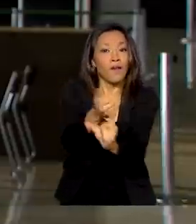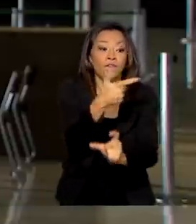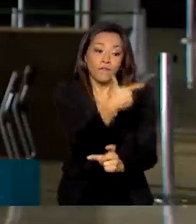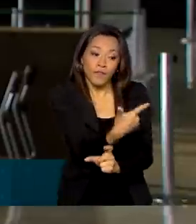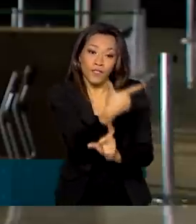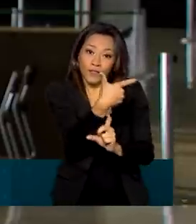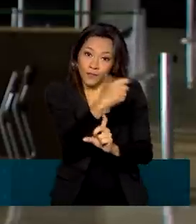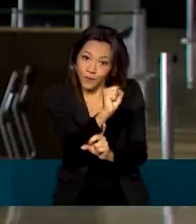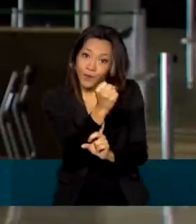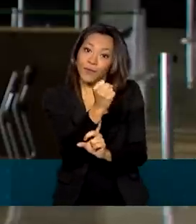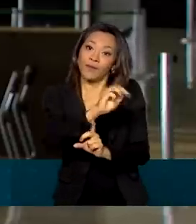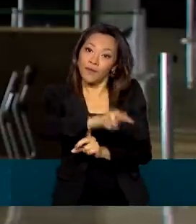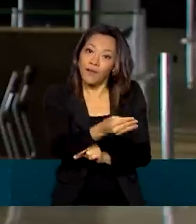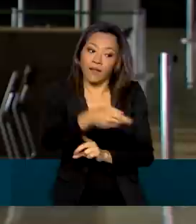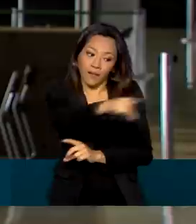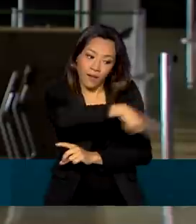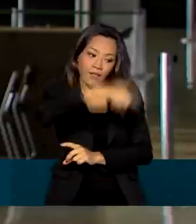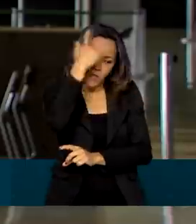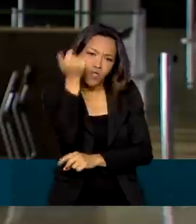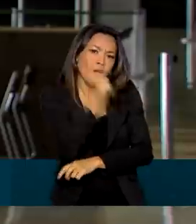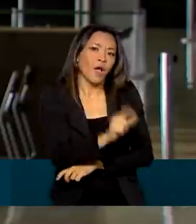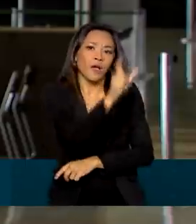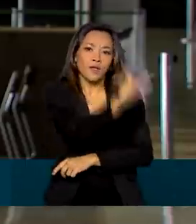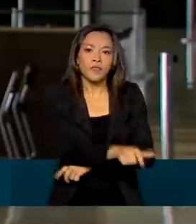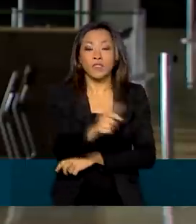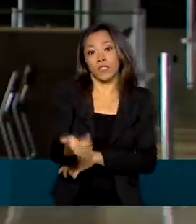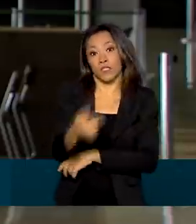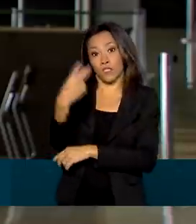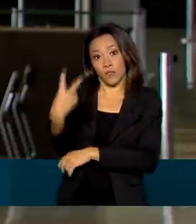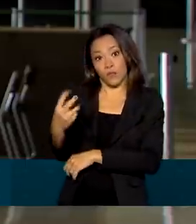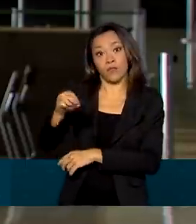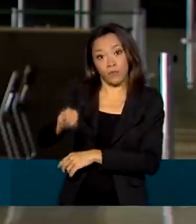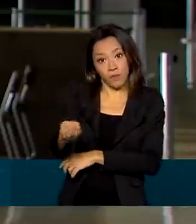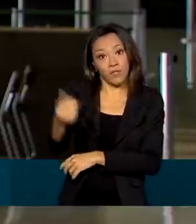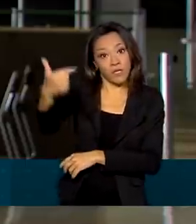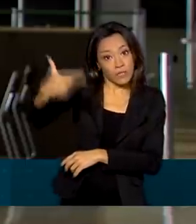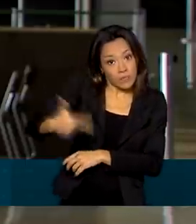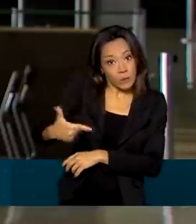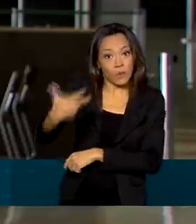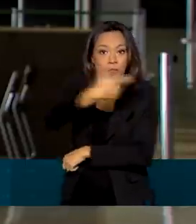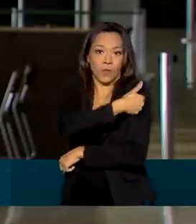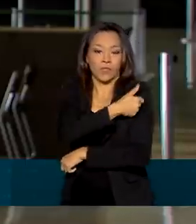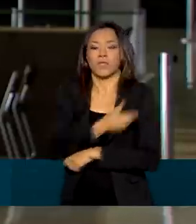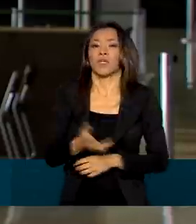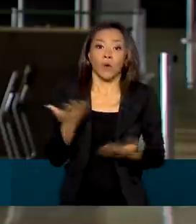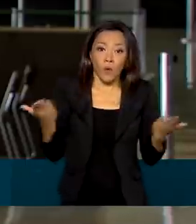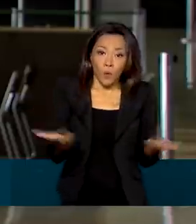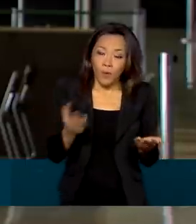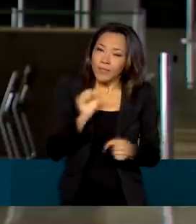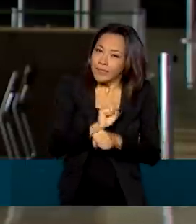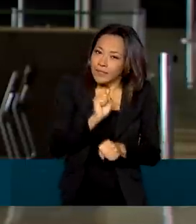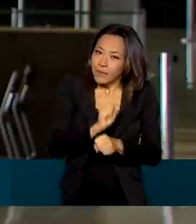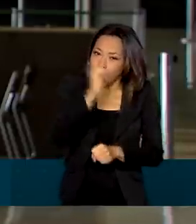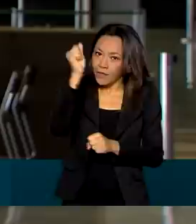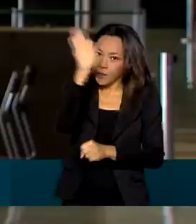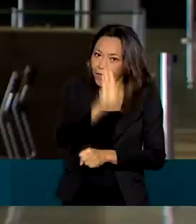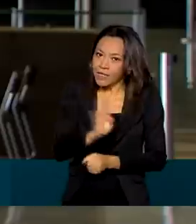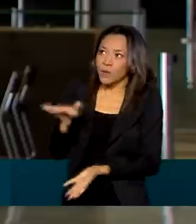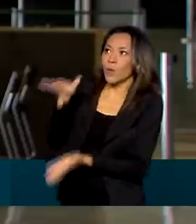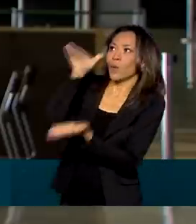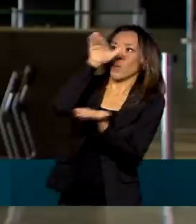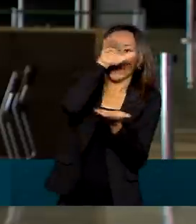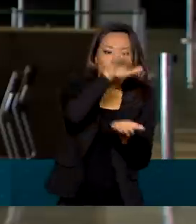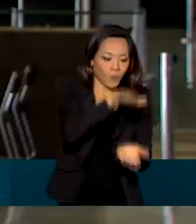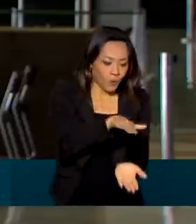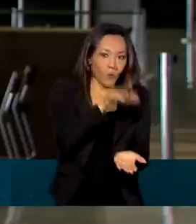tomaram a primeira dose e mais de 12 milhões a segunda. E ainda hoje é esperada a chegada ao Brasil do primeiro lote